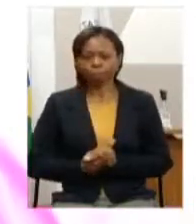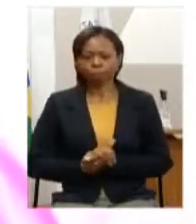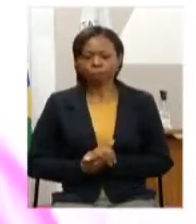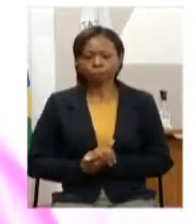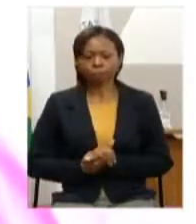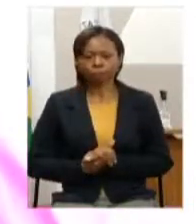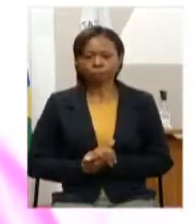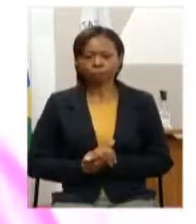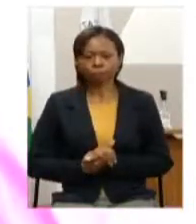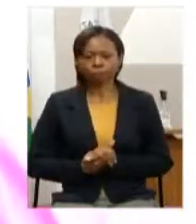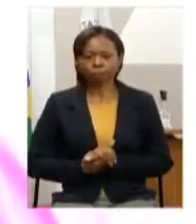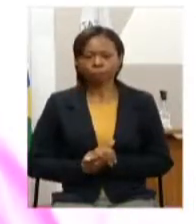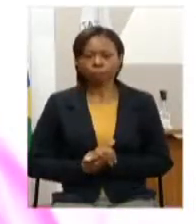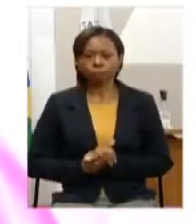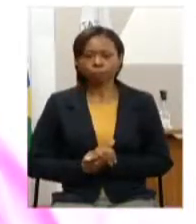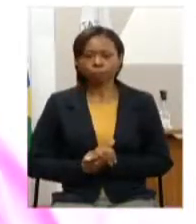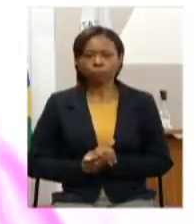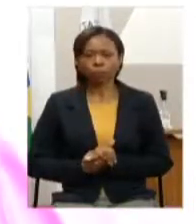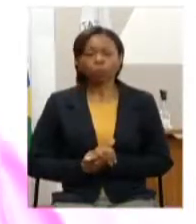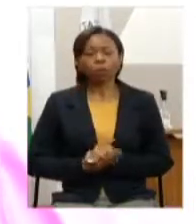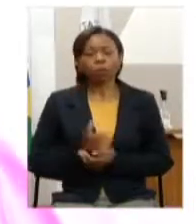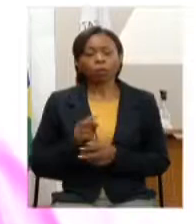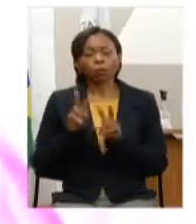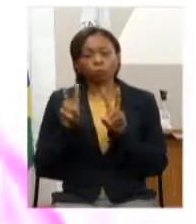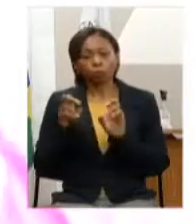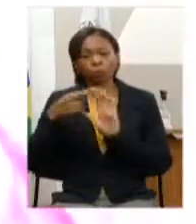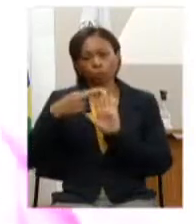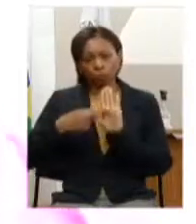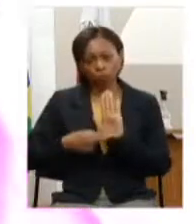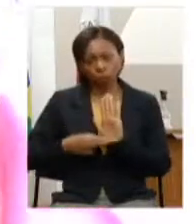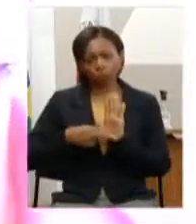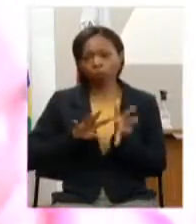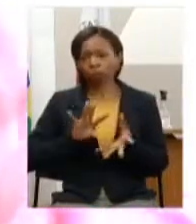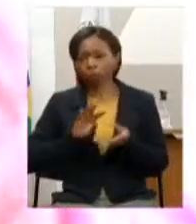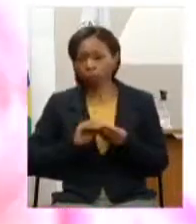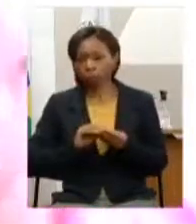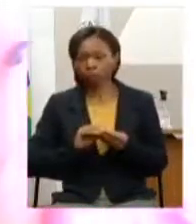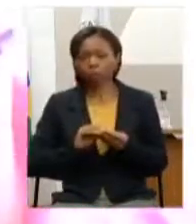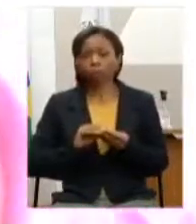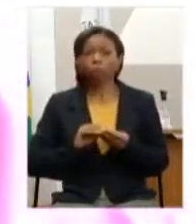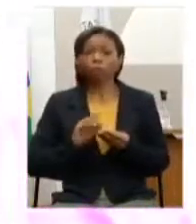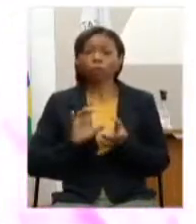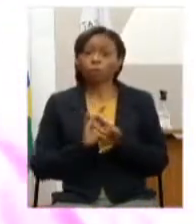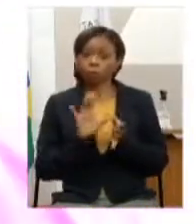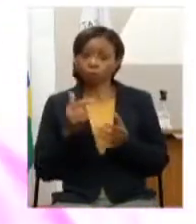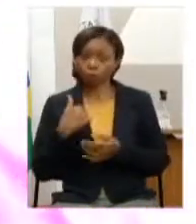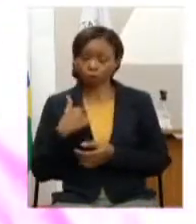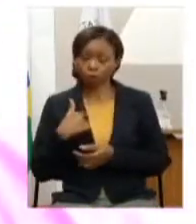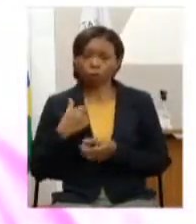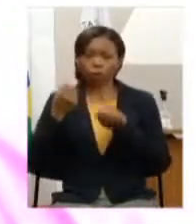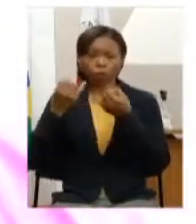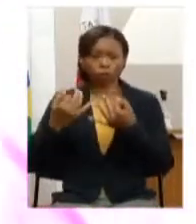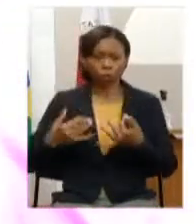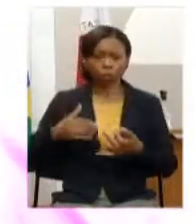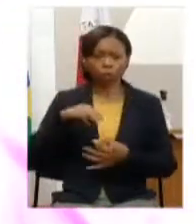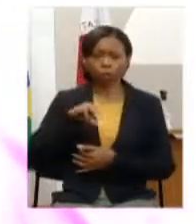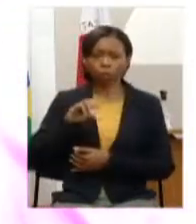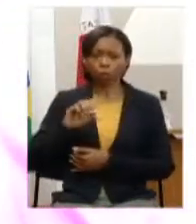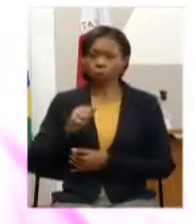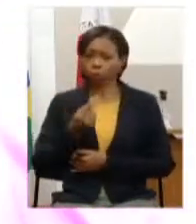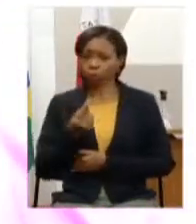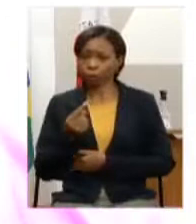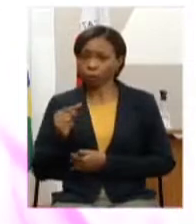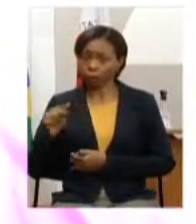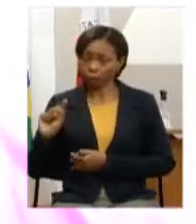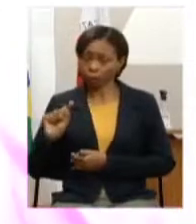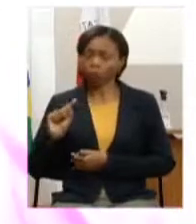encerro aqui e tendo a permissão então para fazer essa justificativa da moção eu gostaria de fazer aqui então